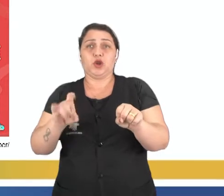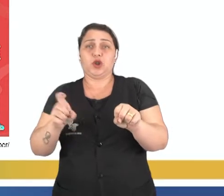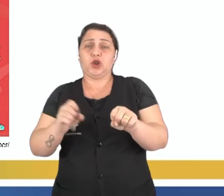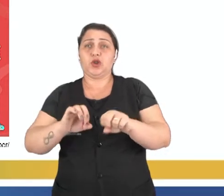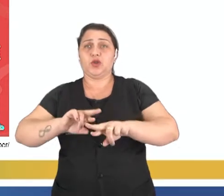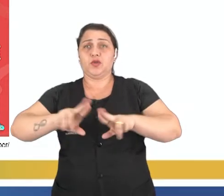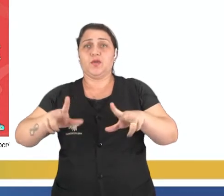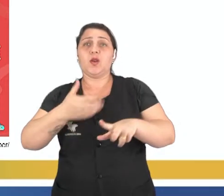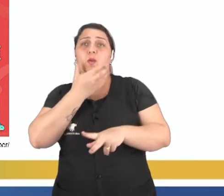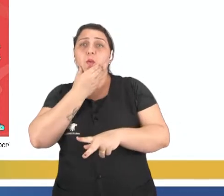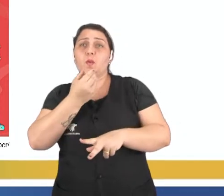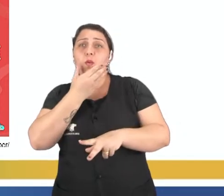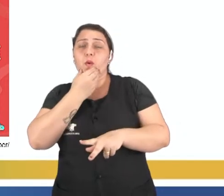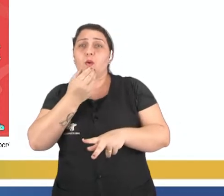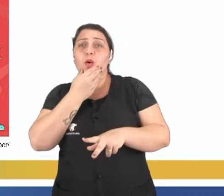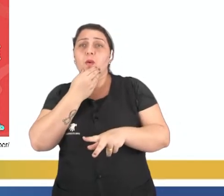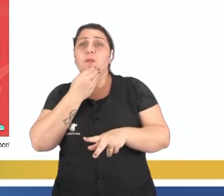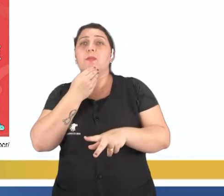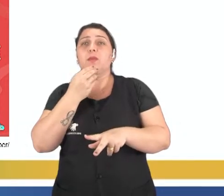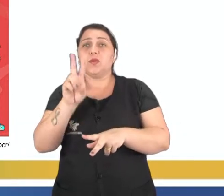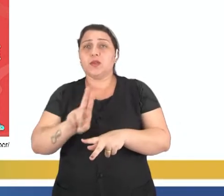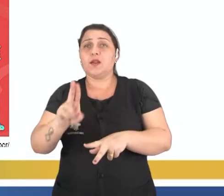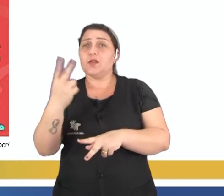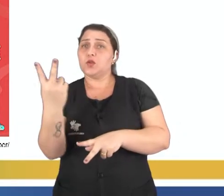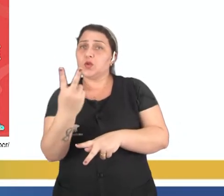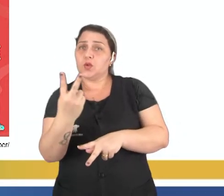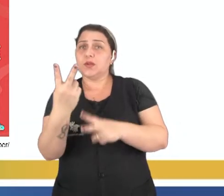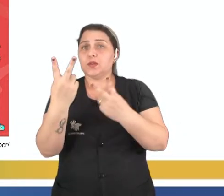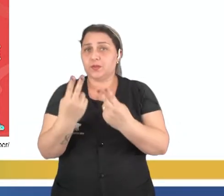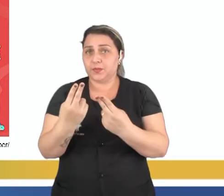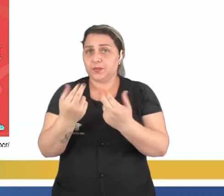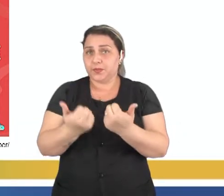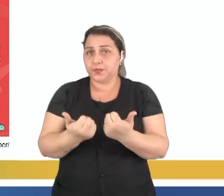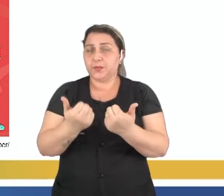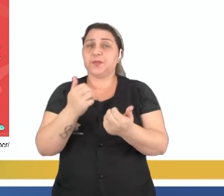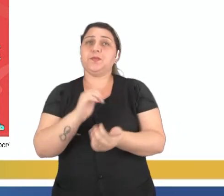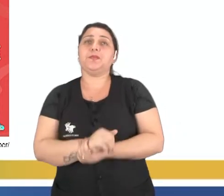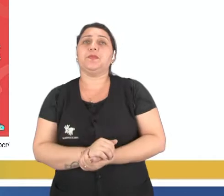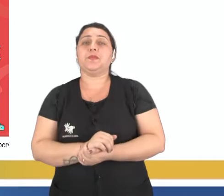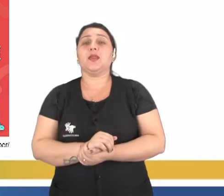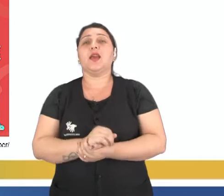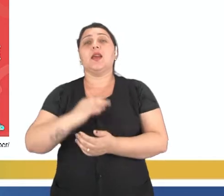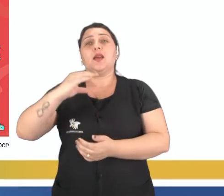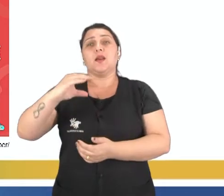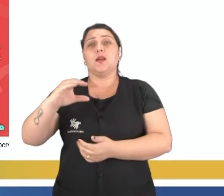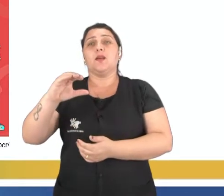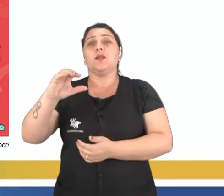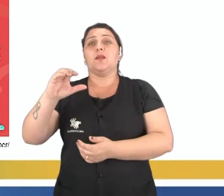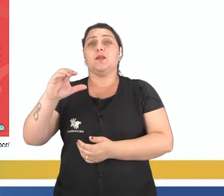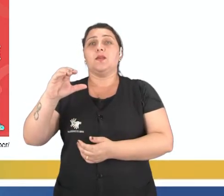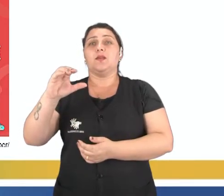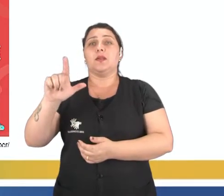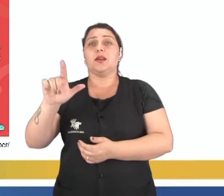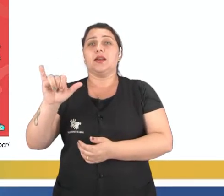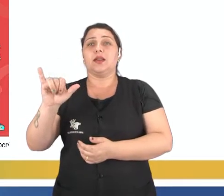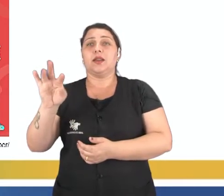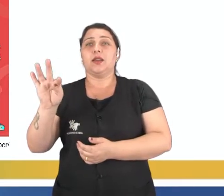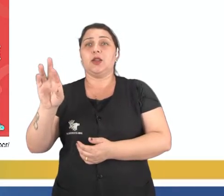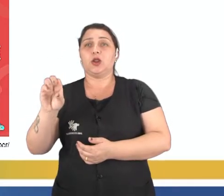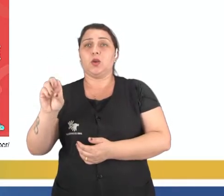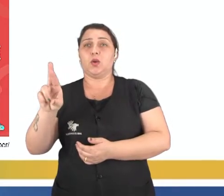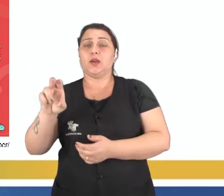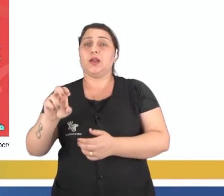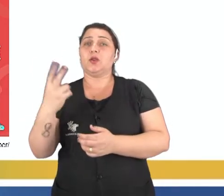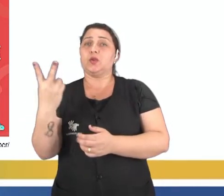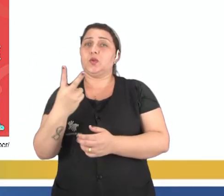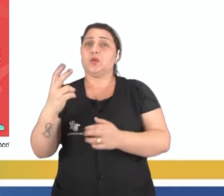homem que compartilhava a uretra para as duas coisas, tá? E nós temos também o clitóris, que ele consiste numa estrutura